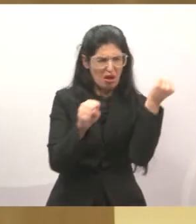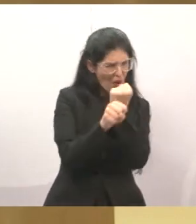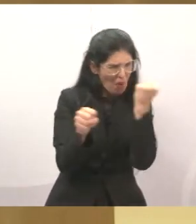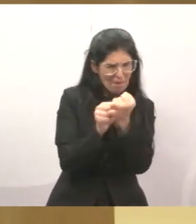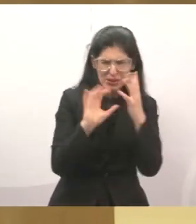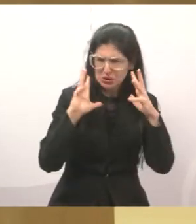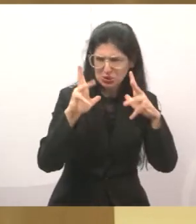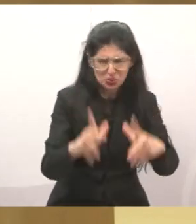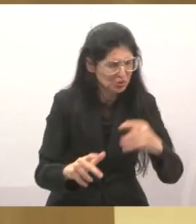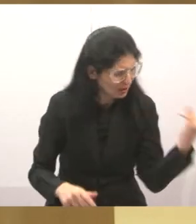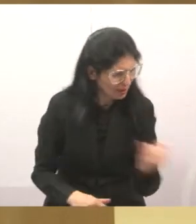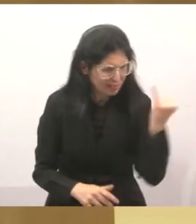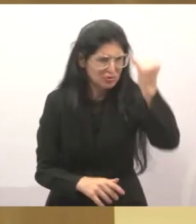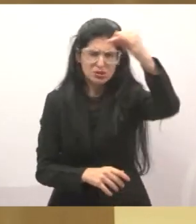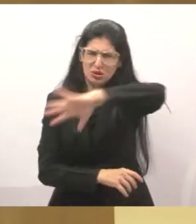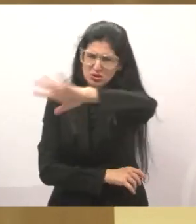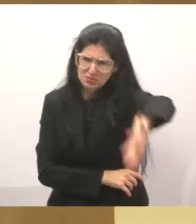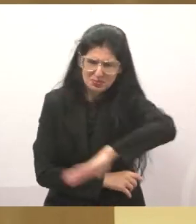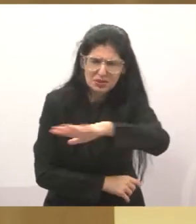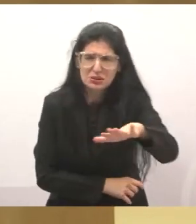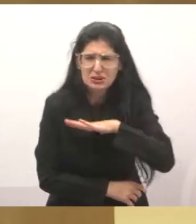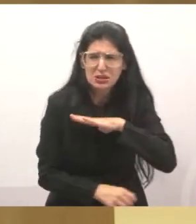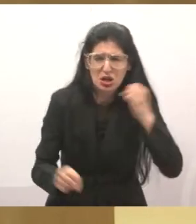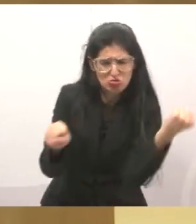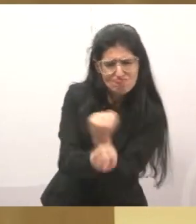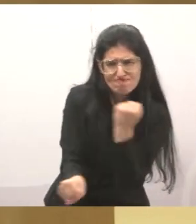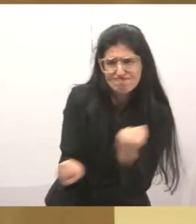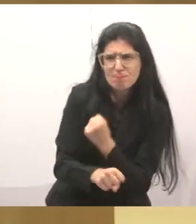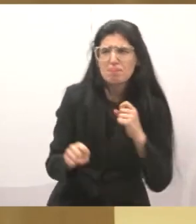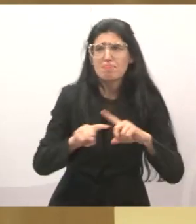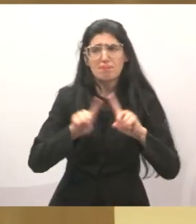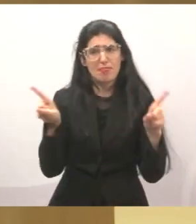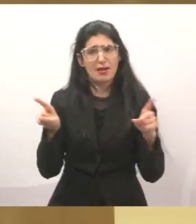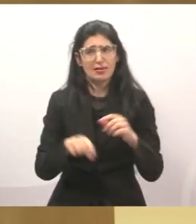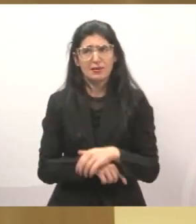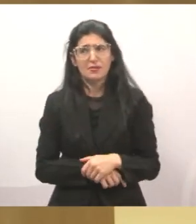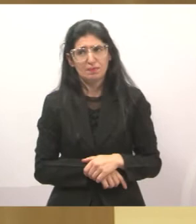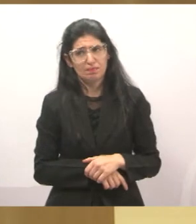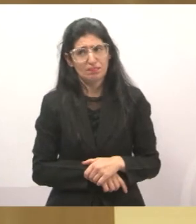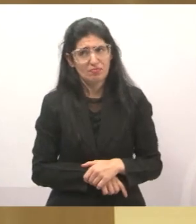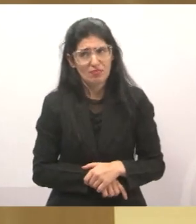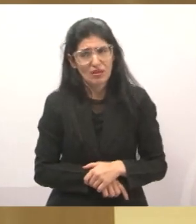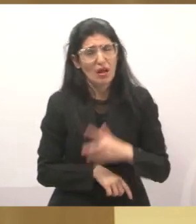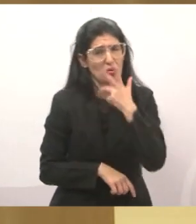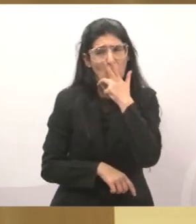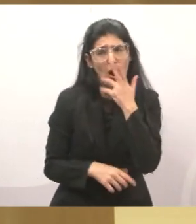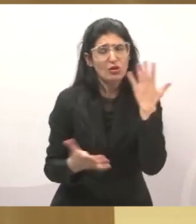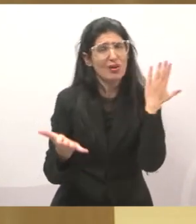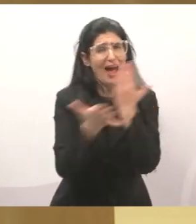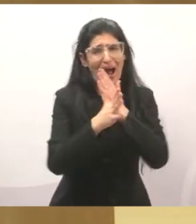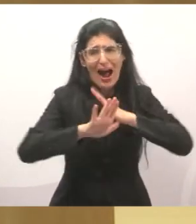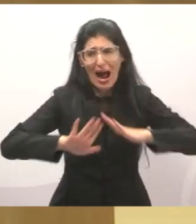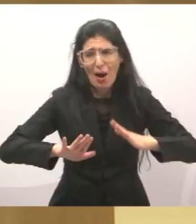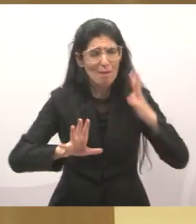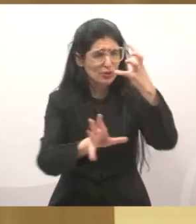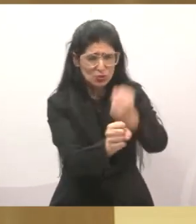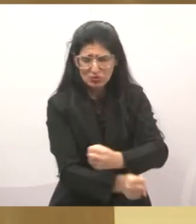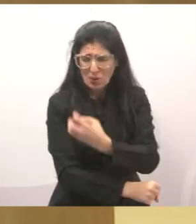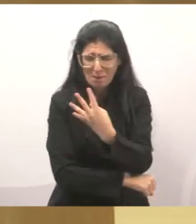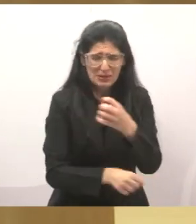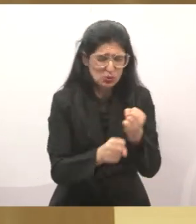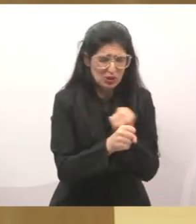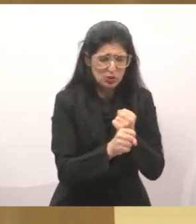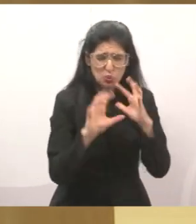tenho dúvida que são importantes para a cidade. Mas duvido que elas saiam da forma como deveriam sair e que, de fato, vão trazer algum benefício